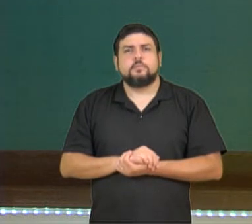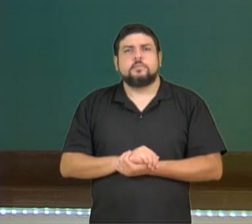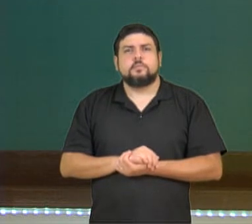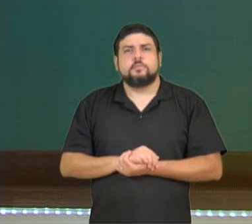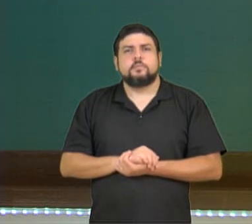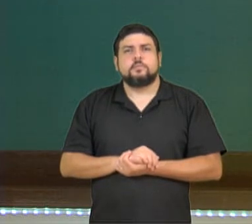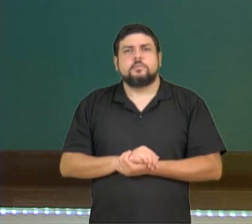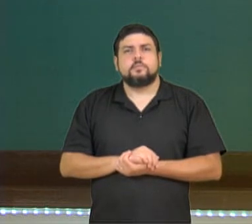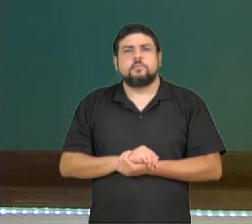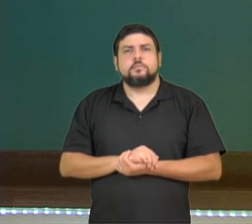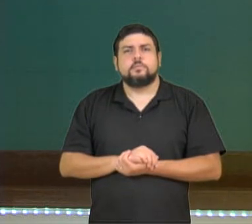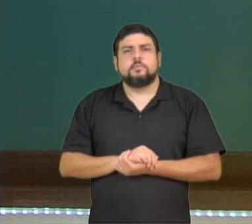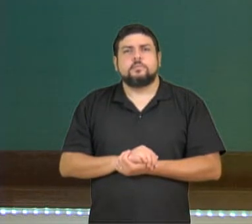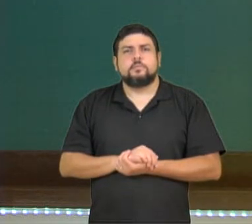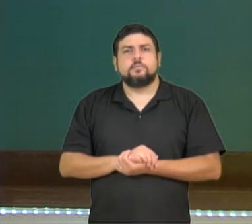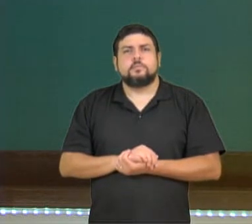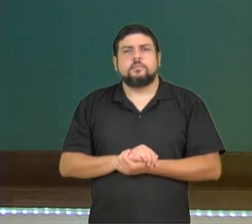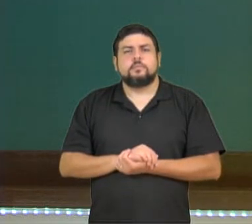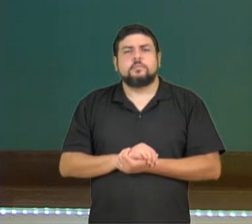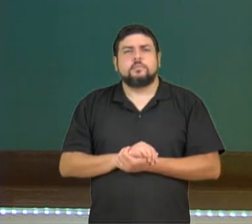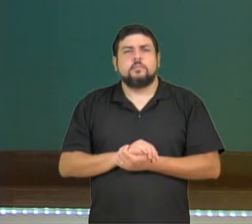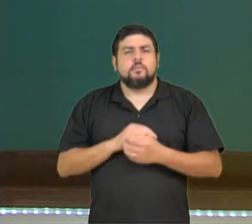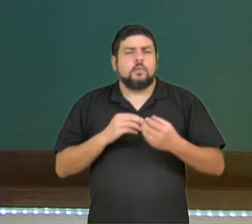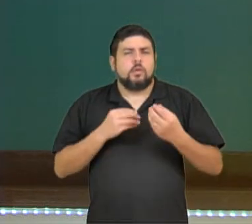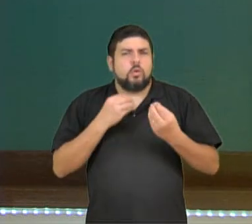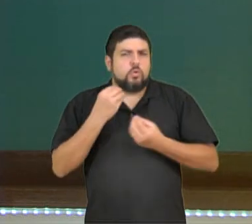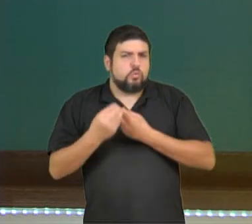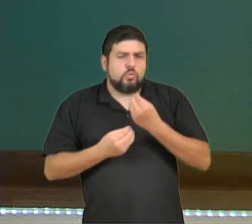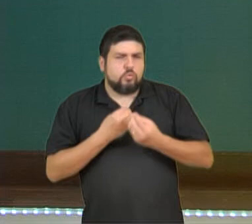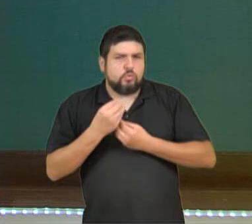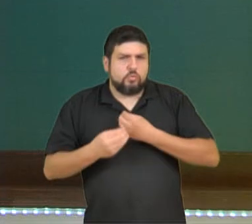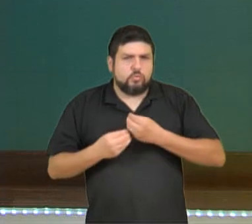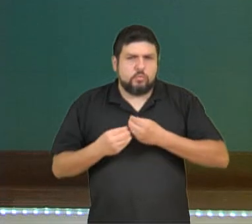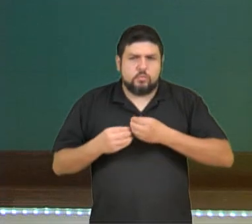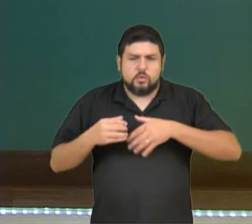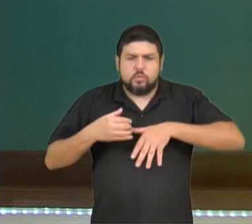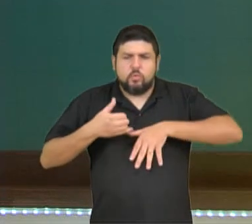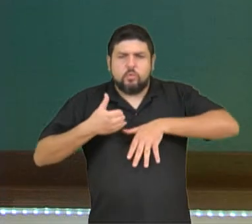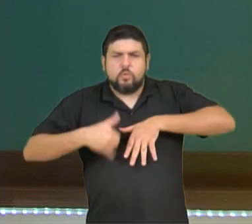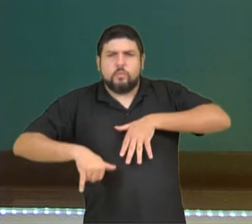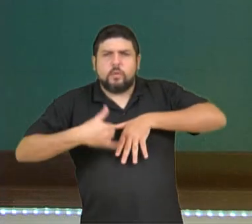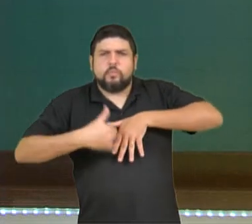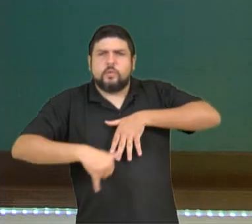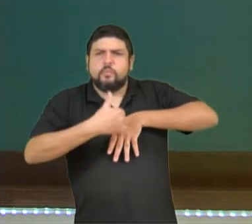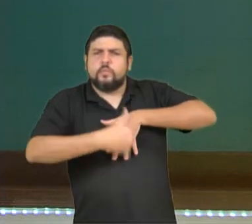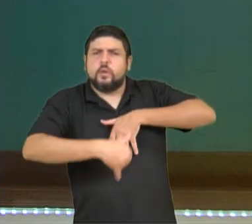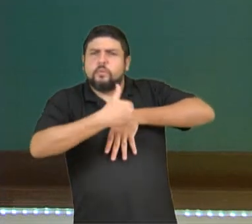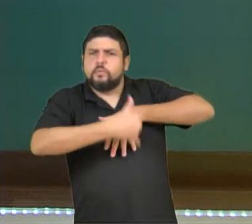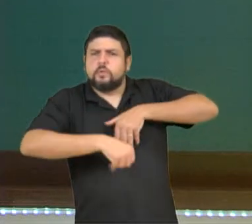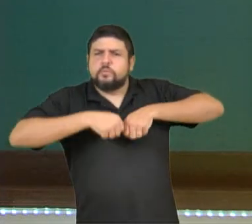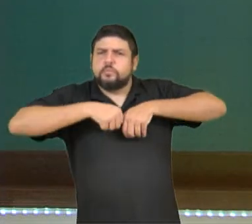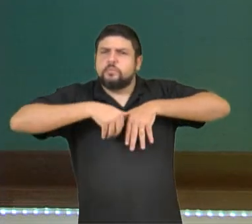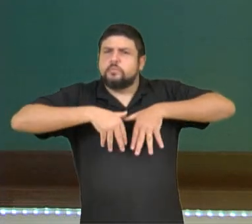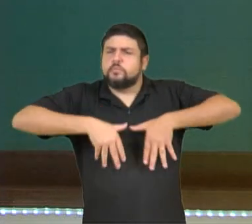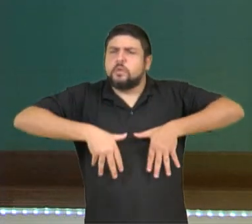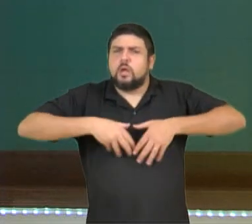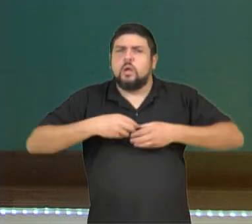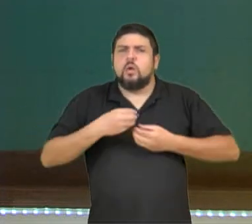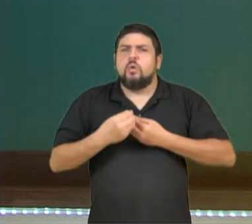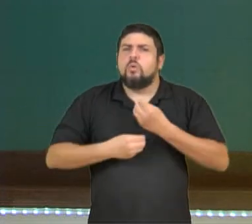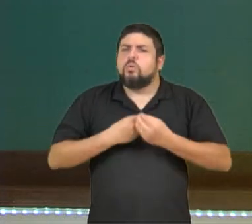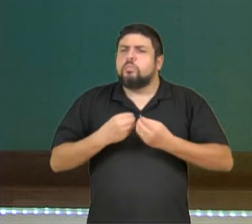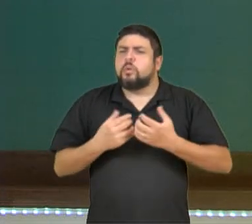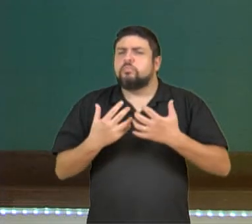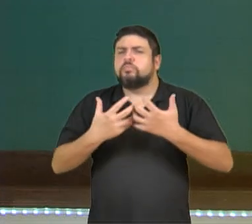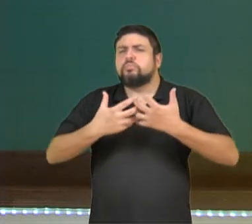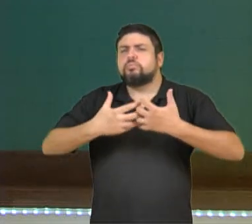Como nós podemos fazer então para manter o bom funcionamento do sistema linfático? De que forma